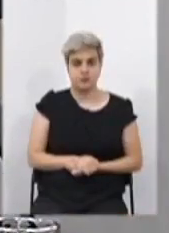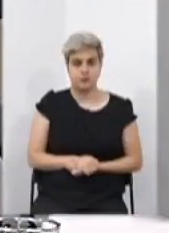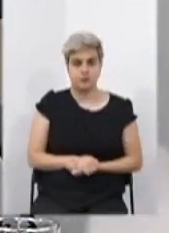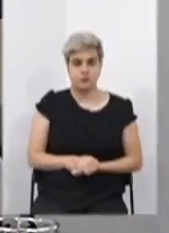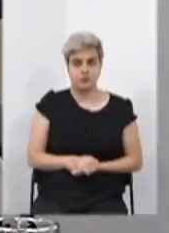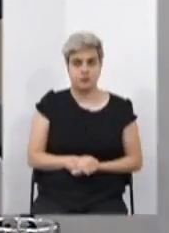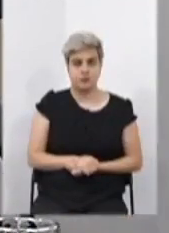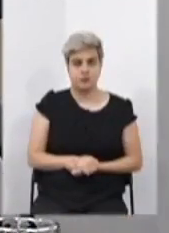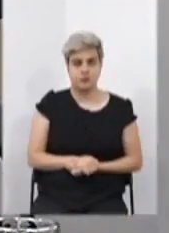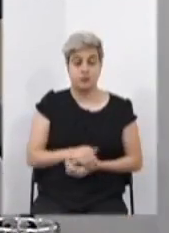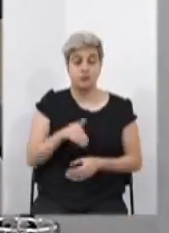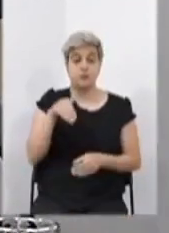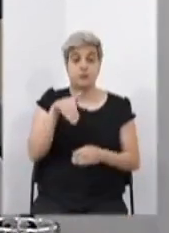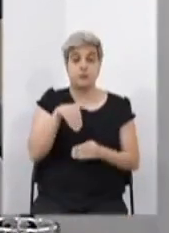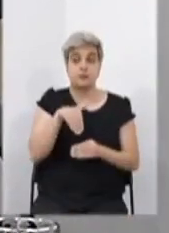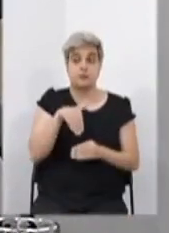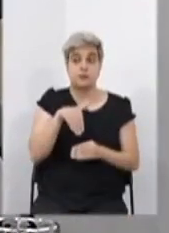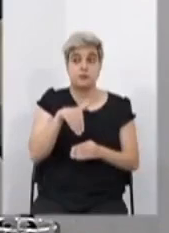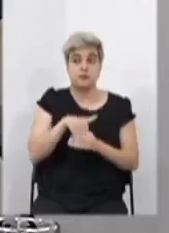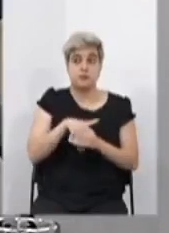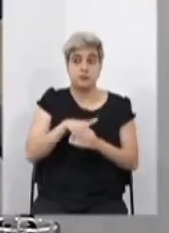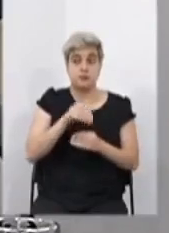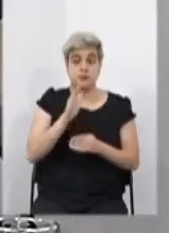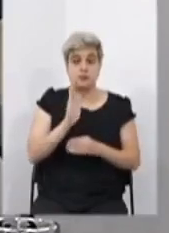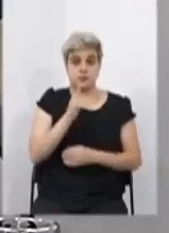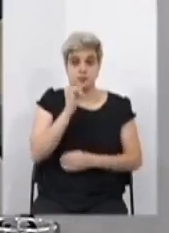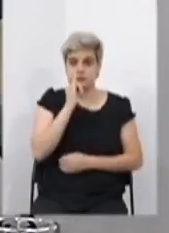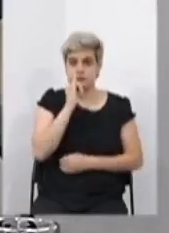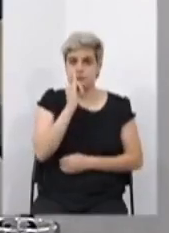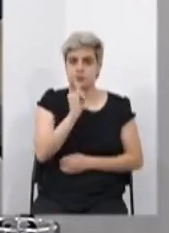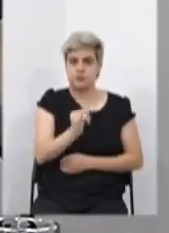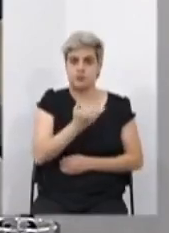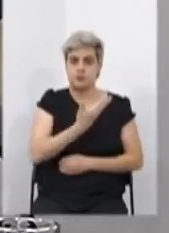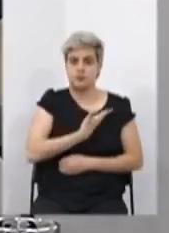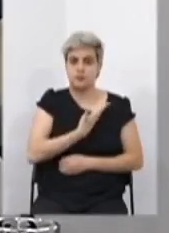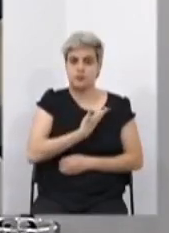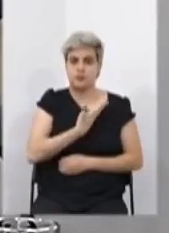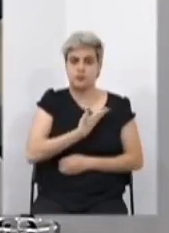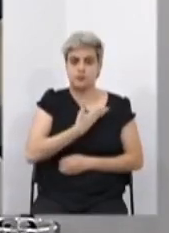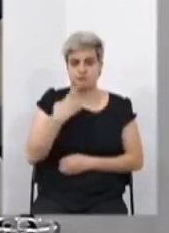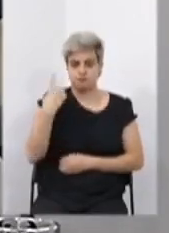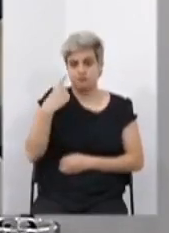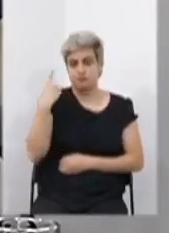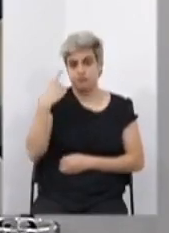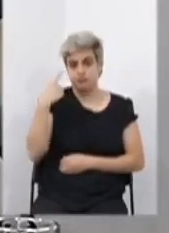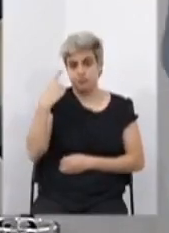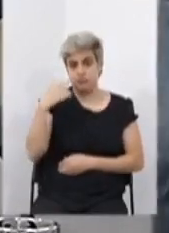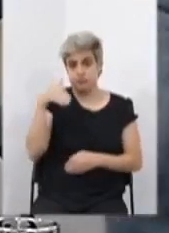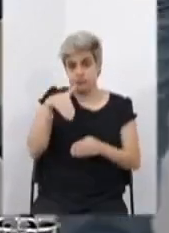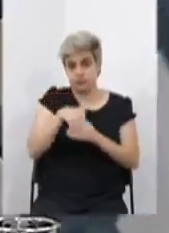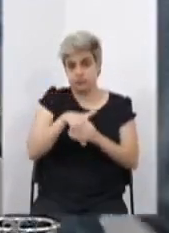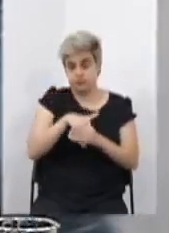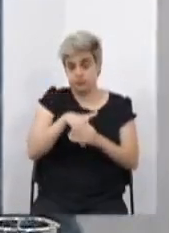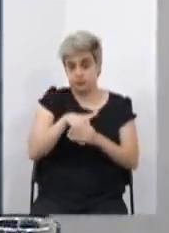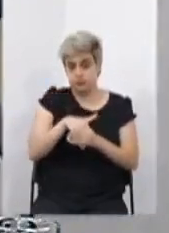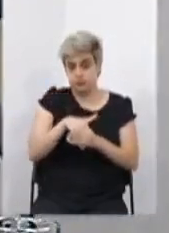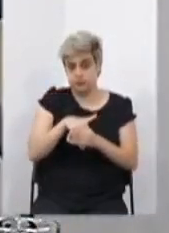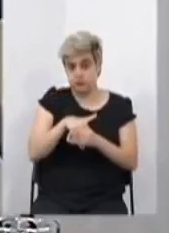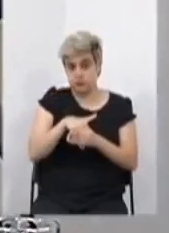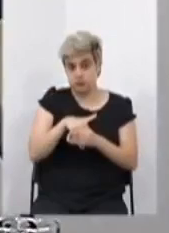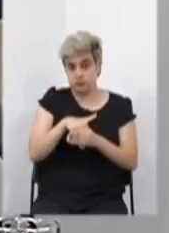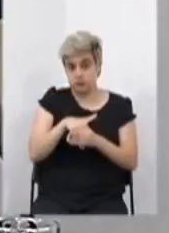Em votação, já foi dito pelo nosso nobre colega deputado Duarte Bechir, em votação o